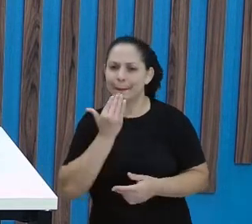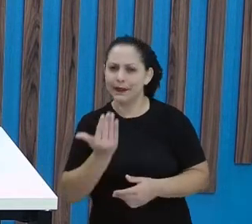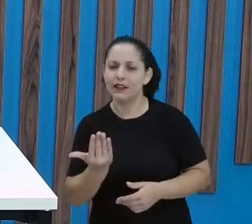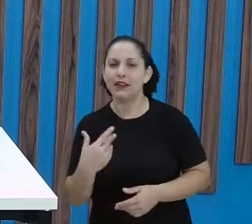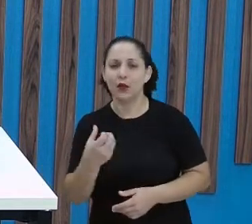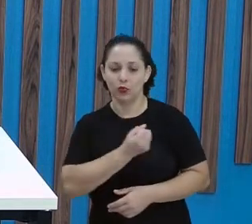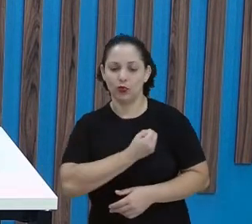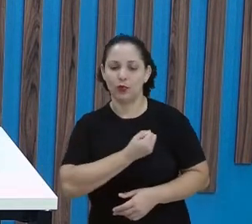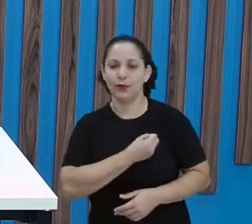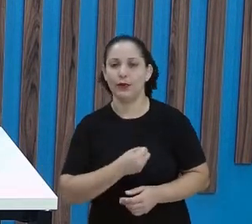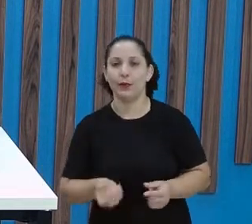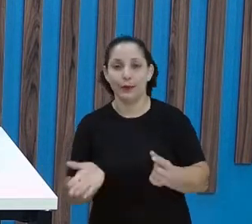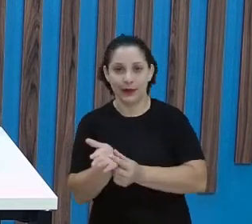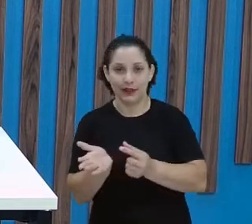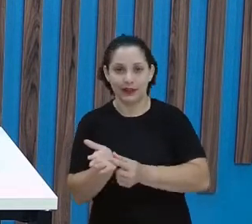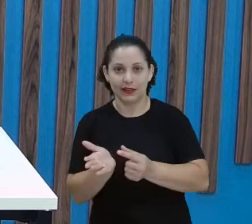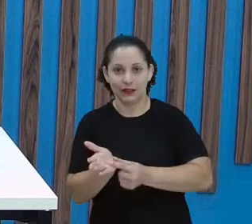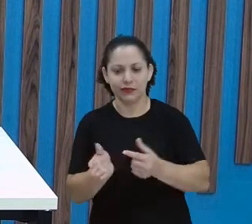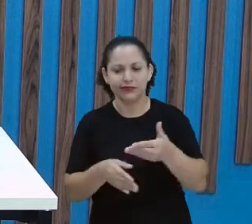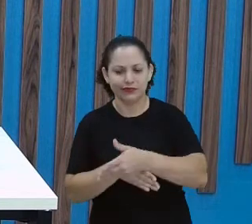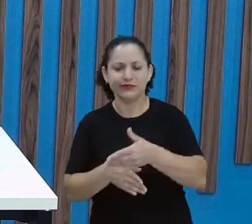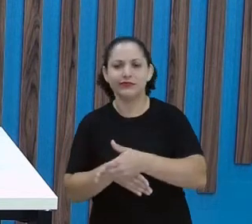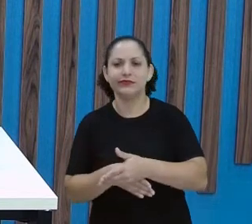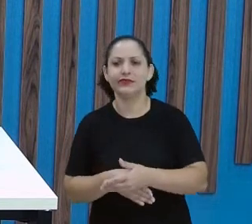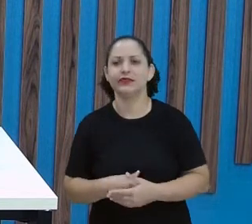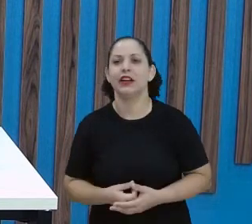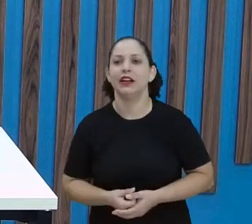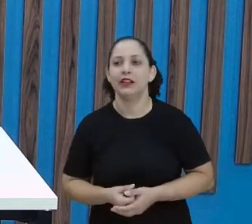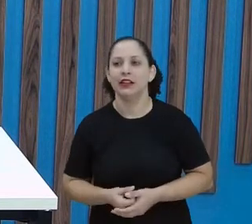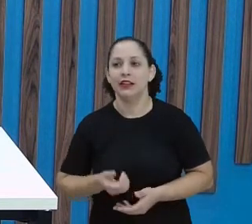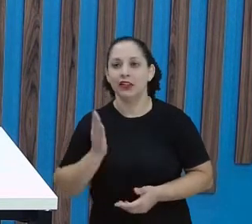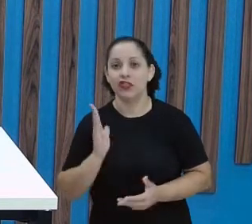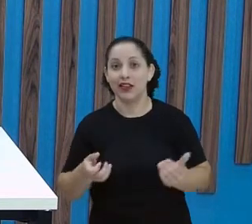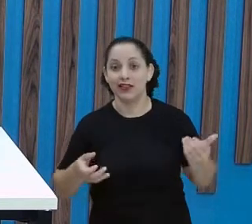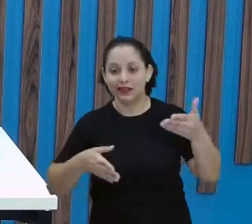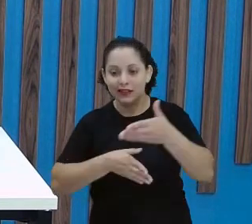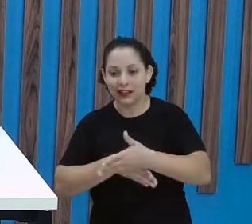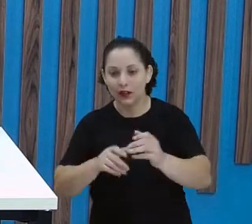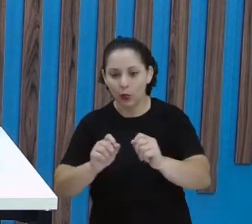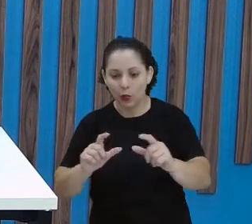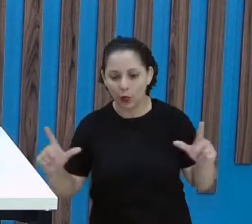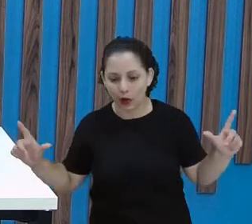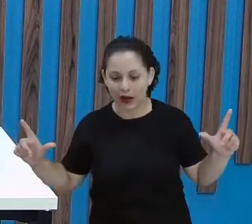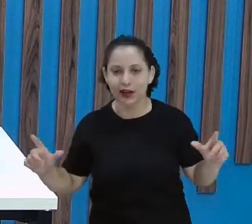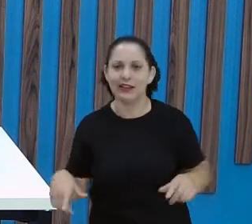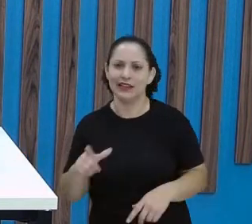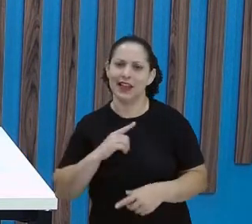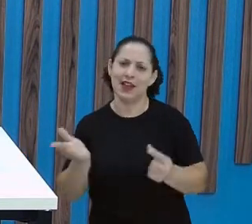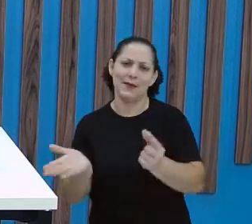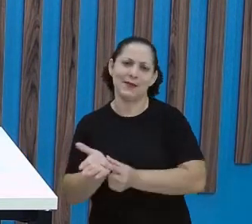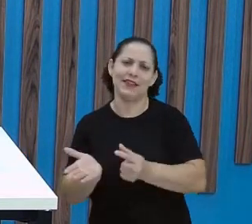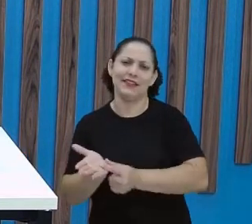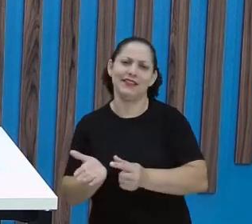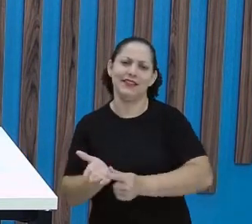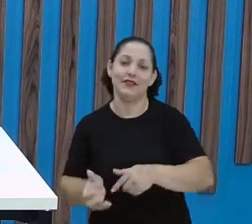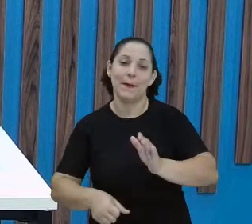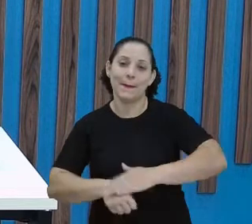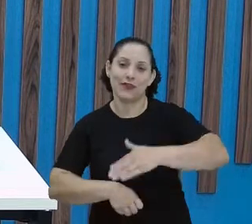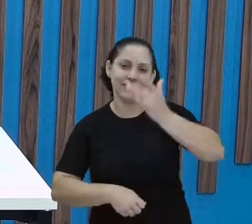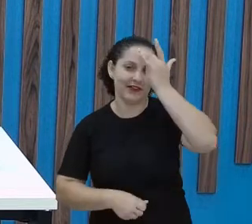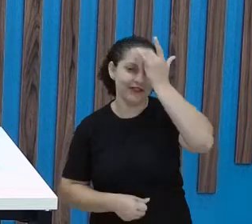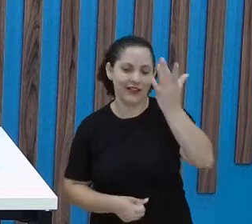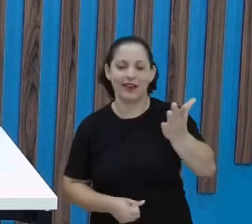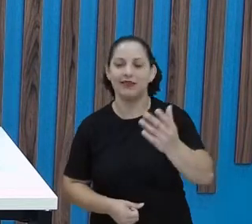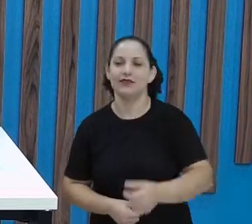baixa o aplicativo, não é isso? Isso mesmo. E coloca aí, já dá acesso. E se tiver com o aplicativo, fica mais fácil ainda, que